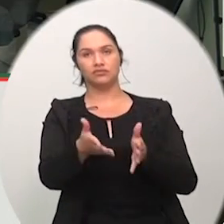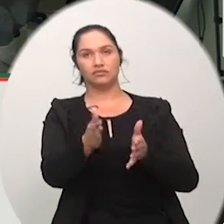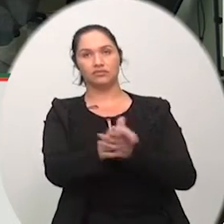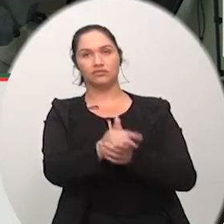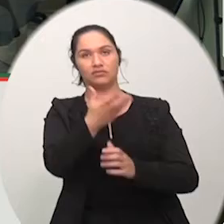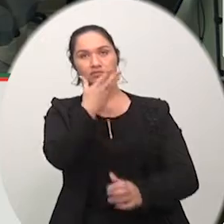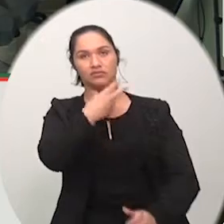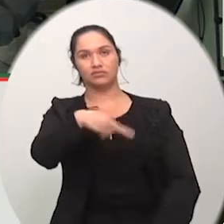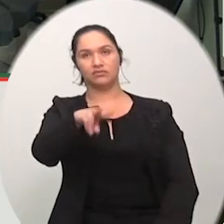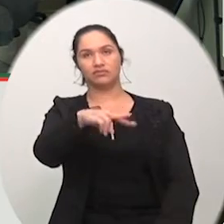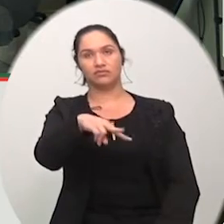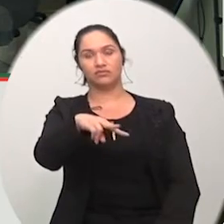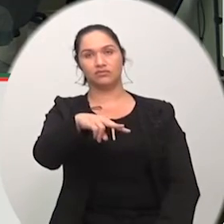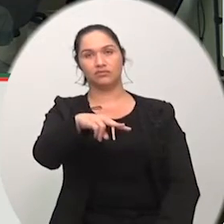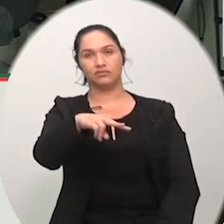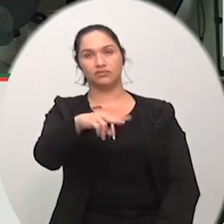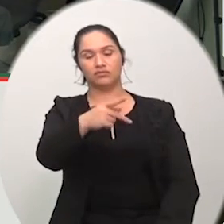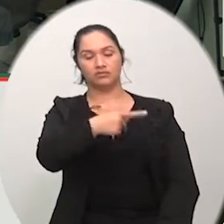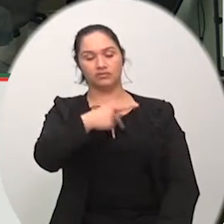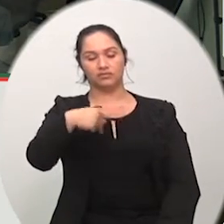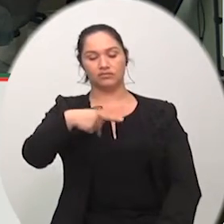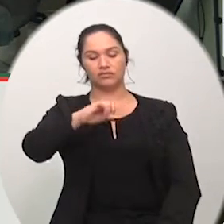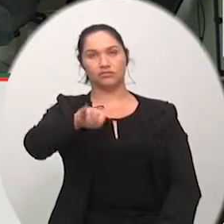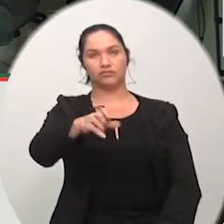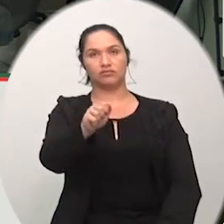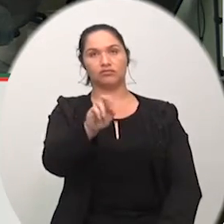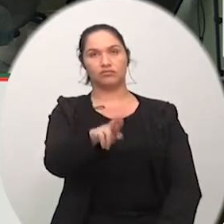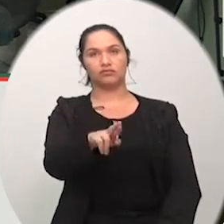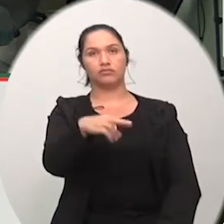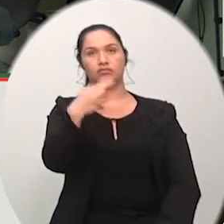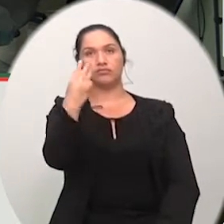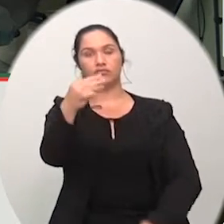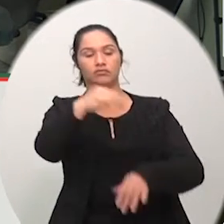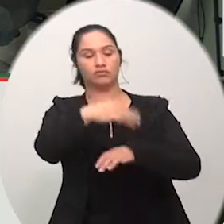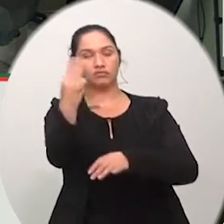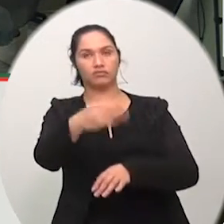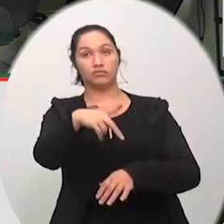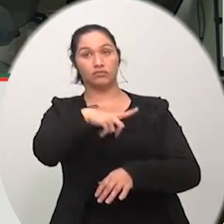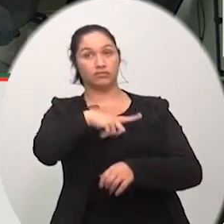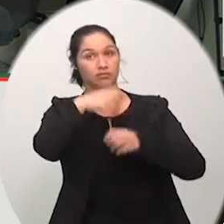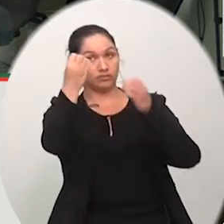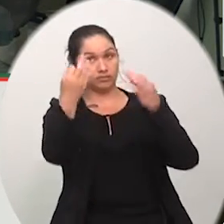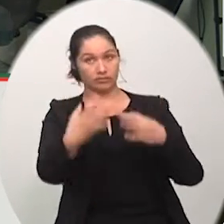o vereador pastor Jair Alexandre vossa excelência dispõe de 3 minutos e 30